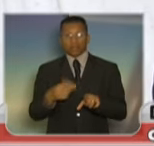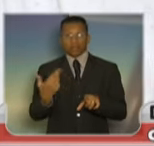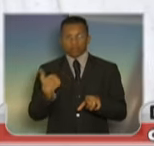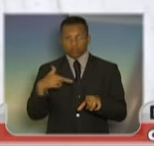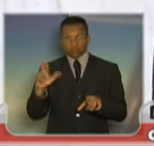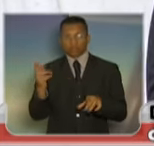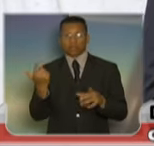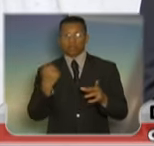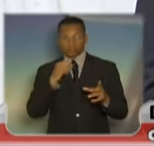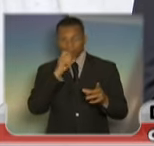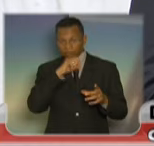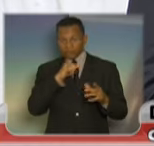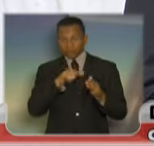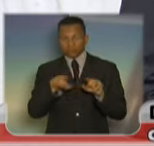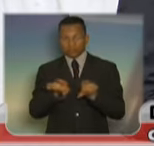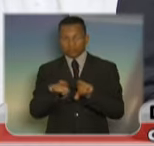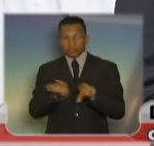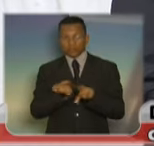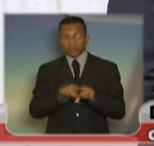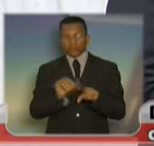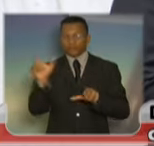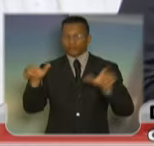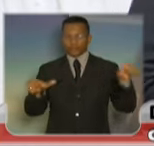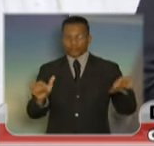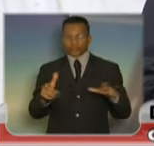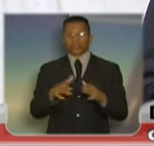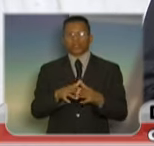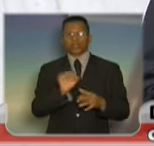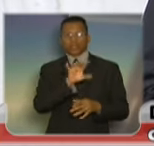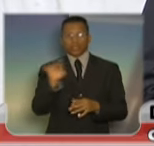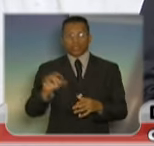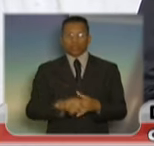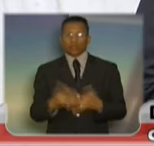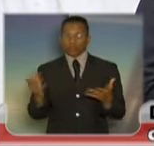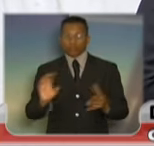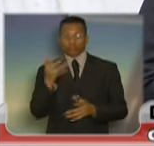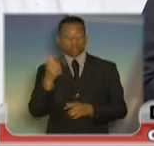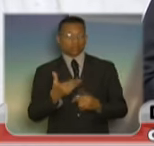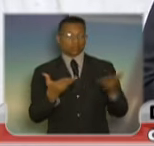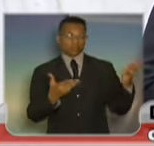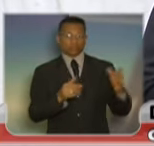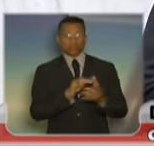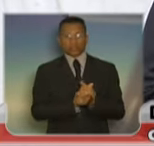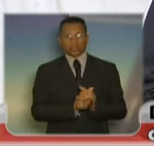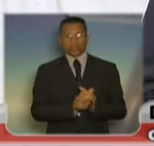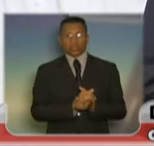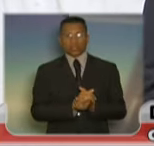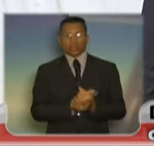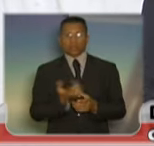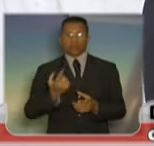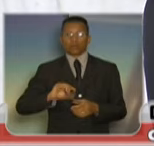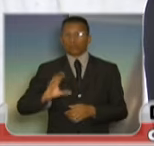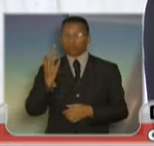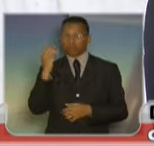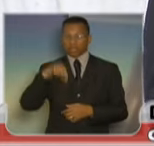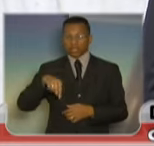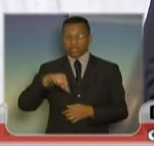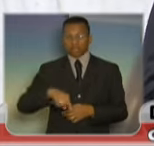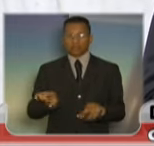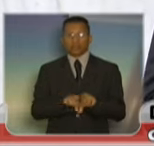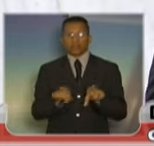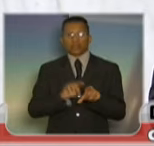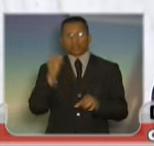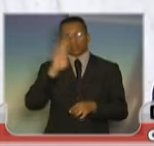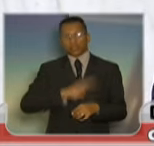pelas posturas e posições, é o que acaba levando a esse tipo de desgraça. Então, que não aconteça isso no Brasil, que